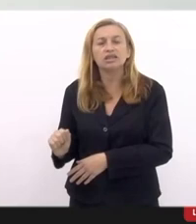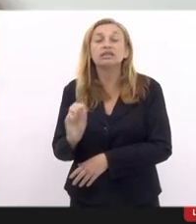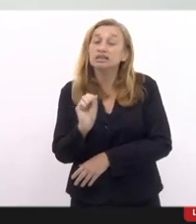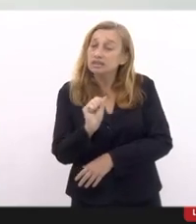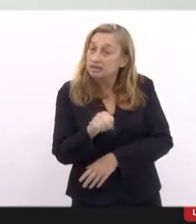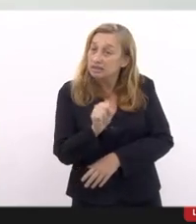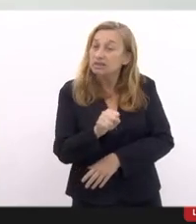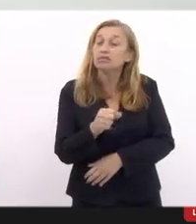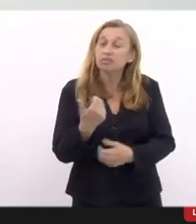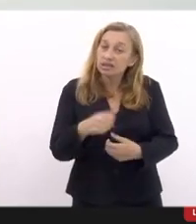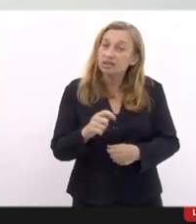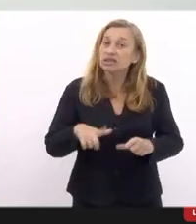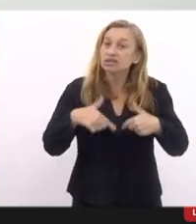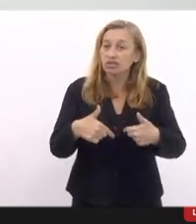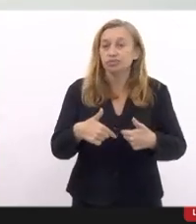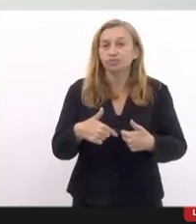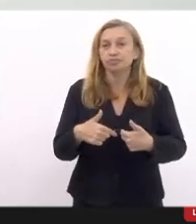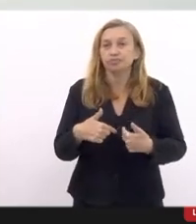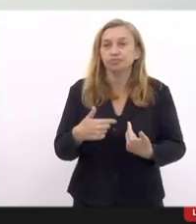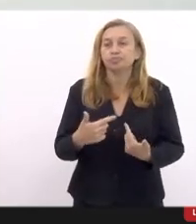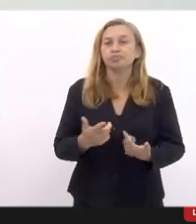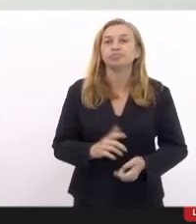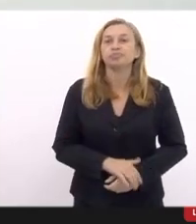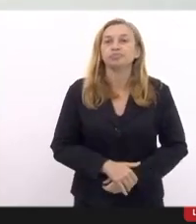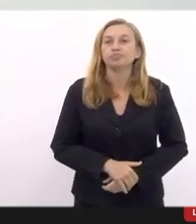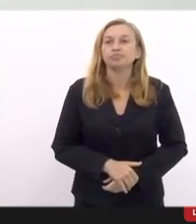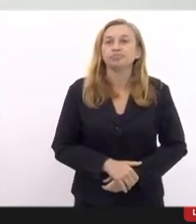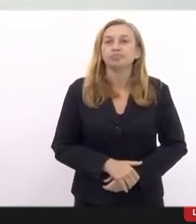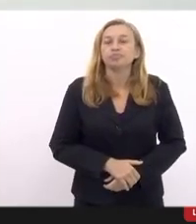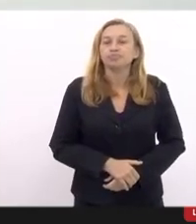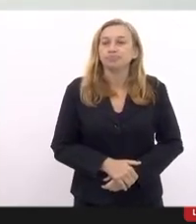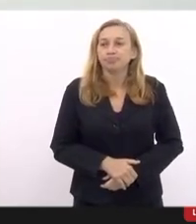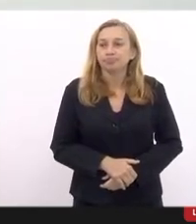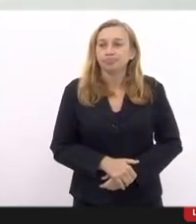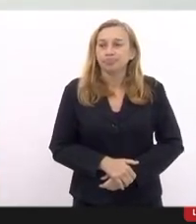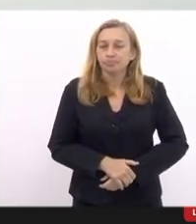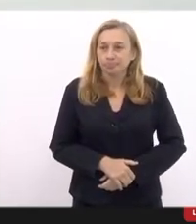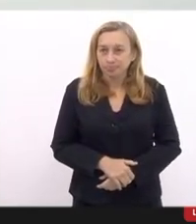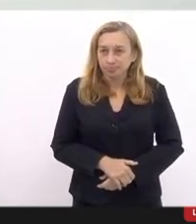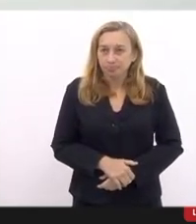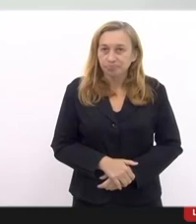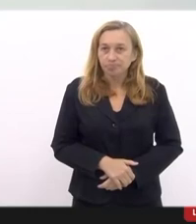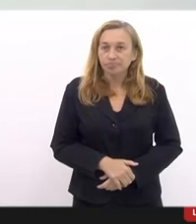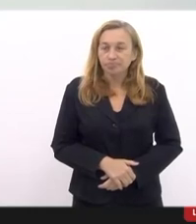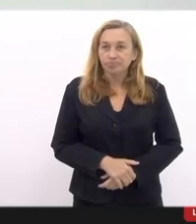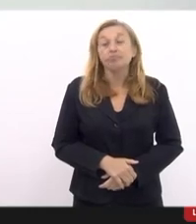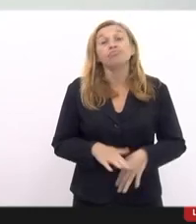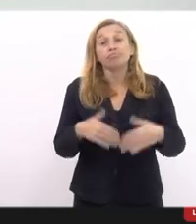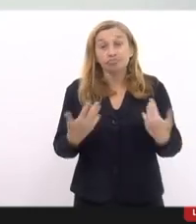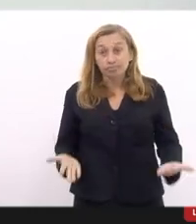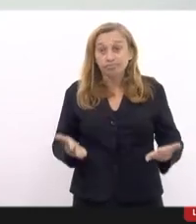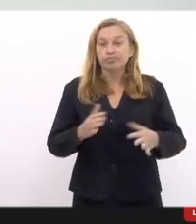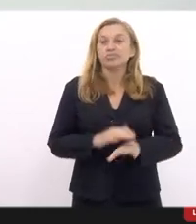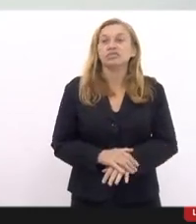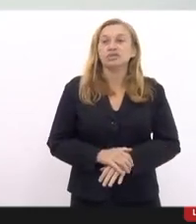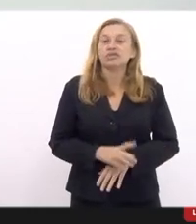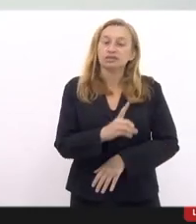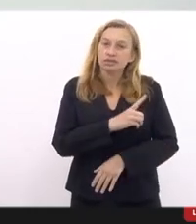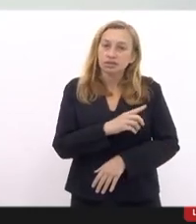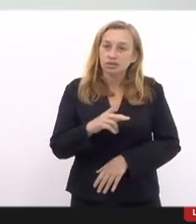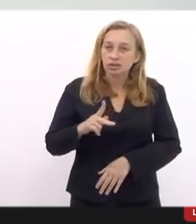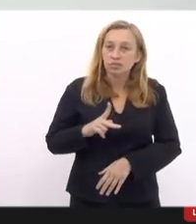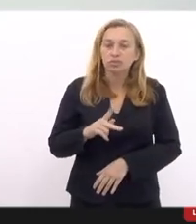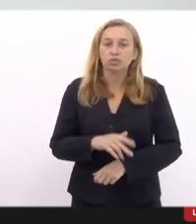isso tem que ser feito, e essa coordenação ela tem esse mote, então, a Defensoria Pública